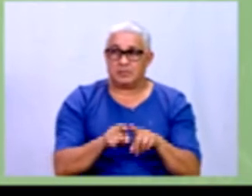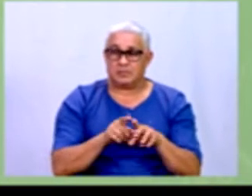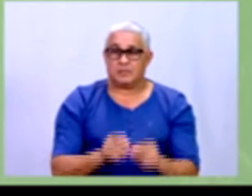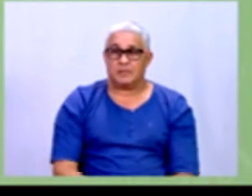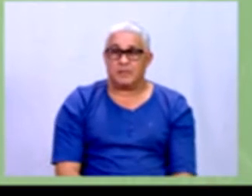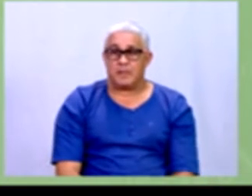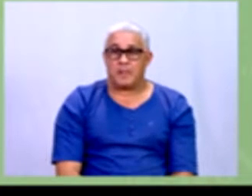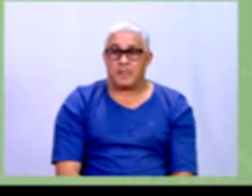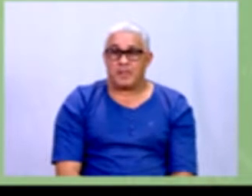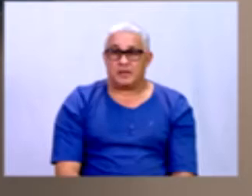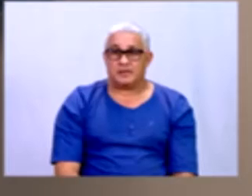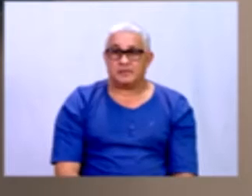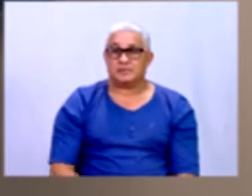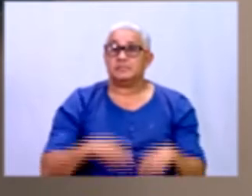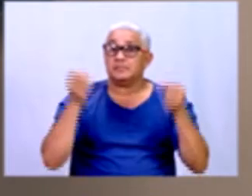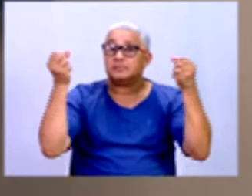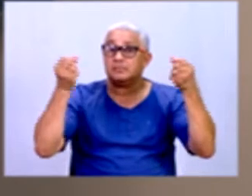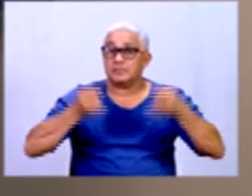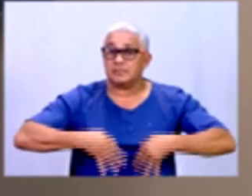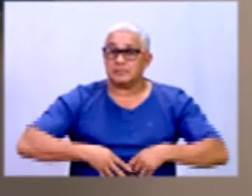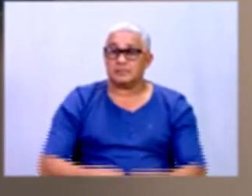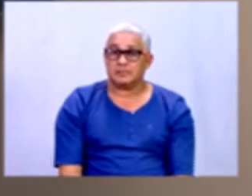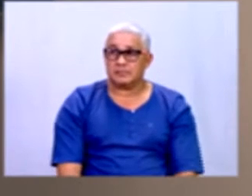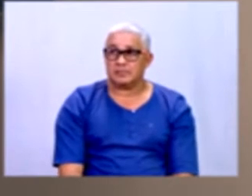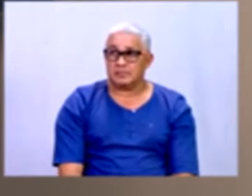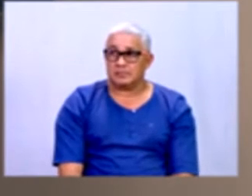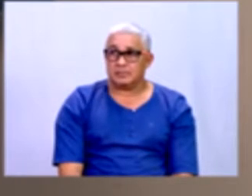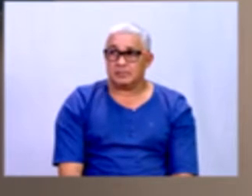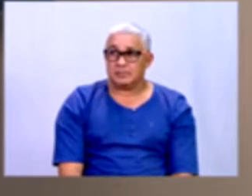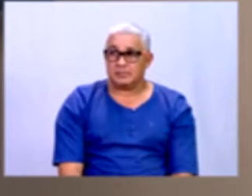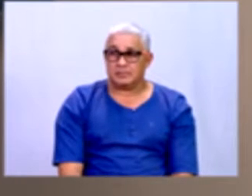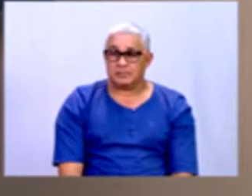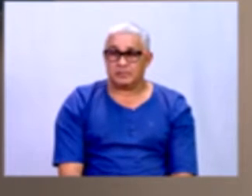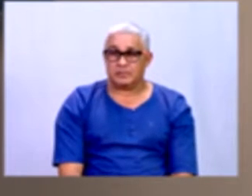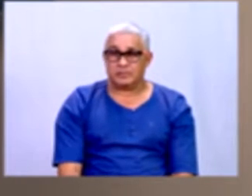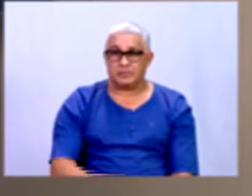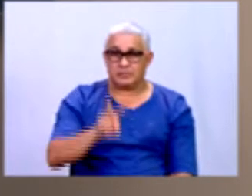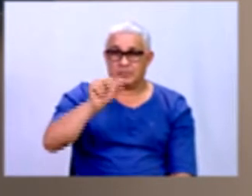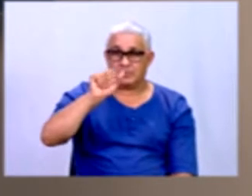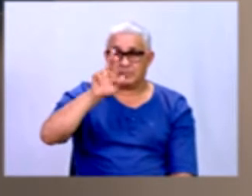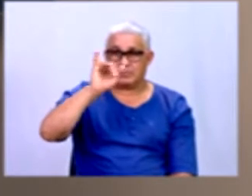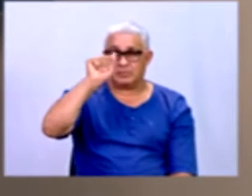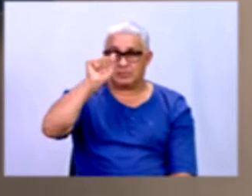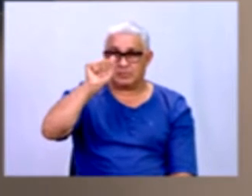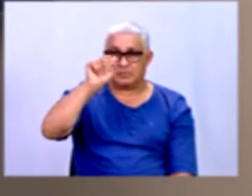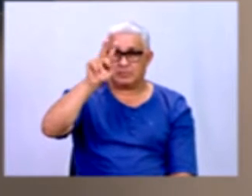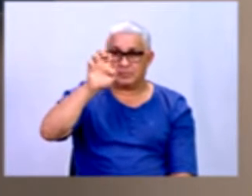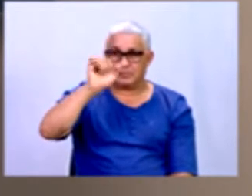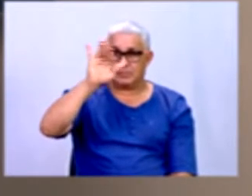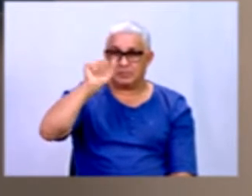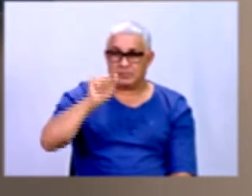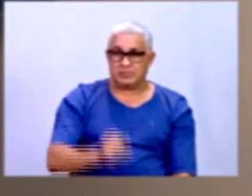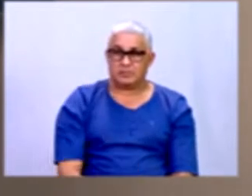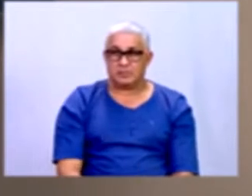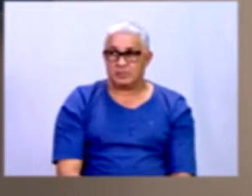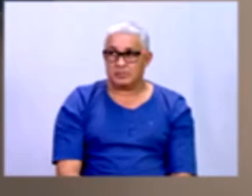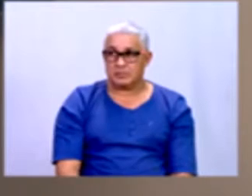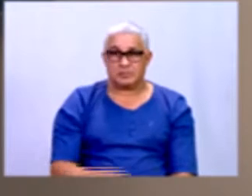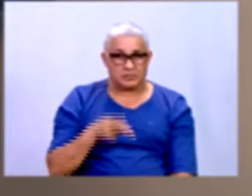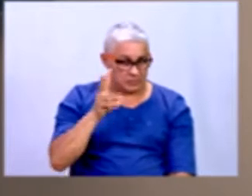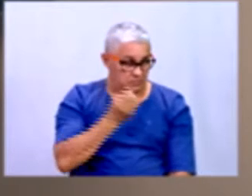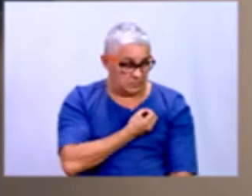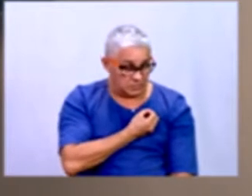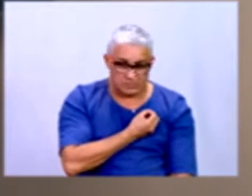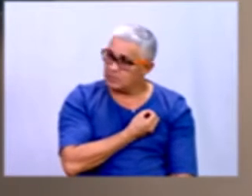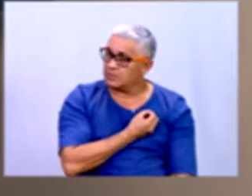Entrando, falando um pouco mais dessas variáveis, elas não são sempre números,